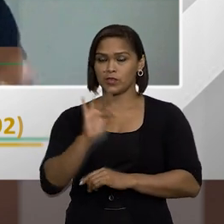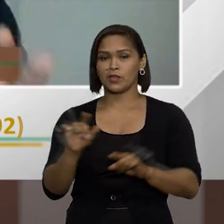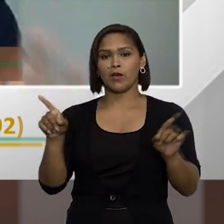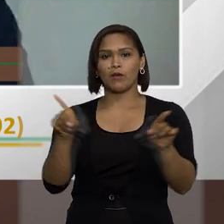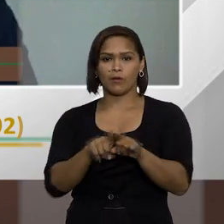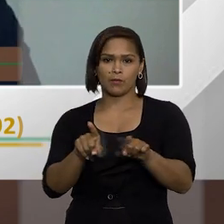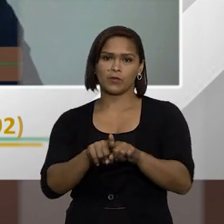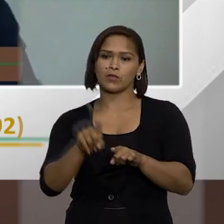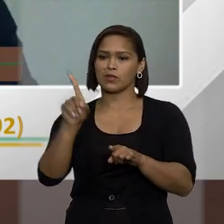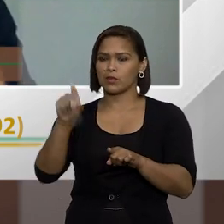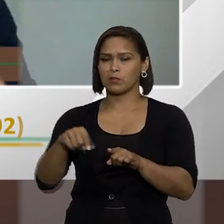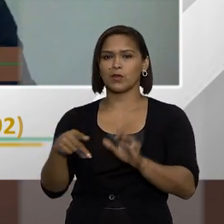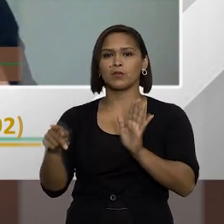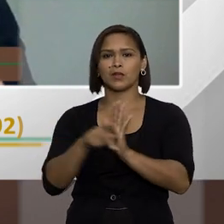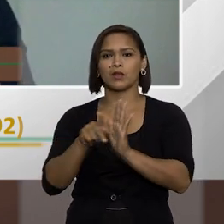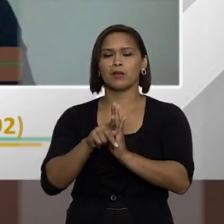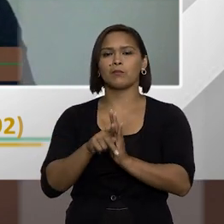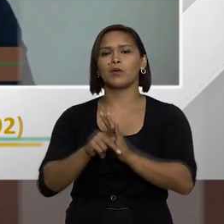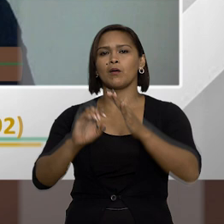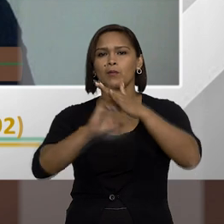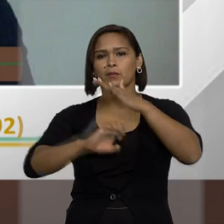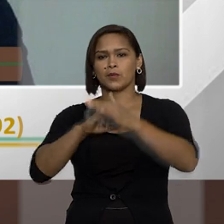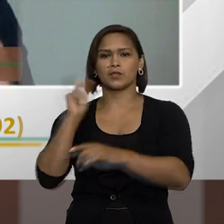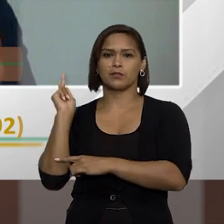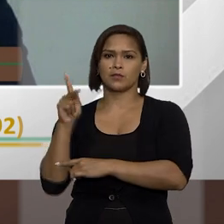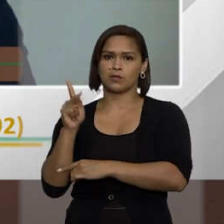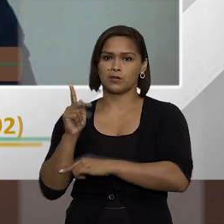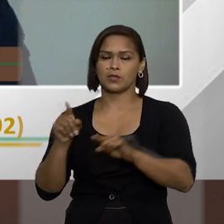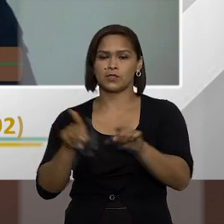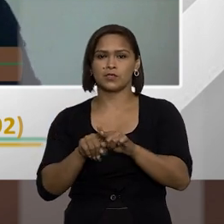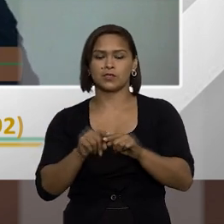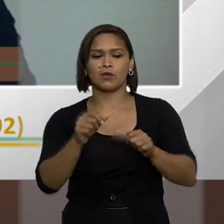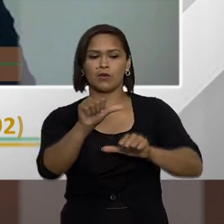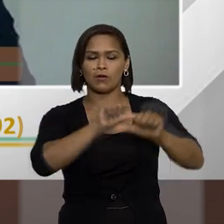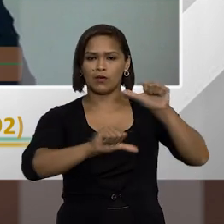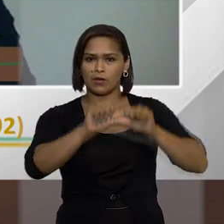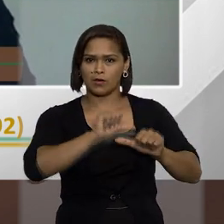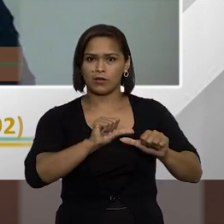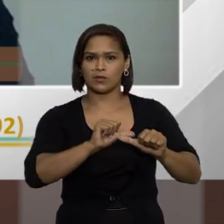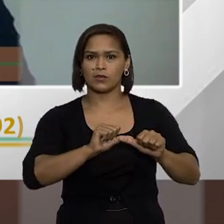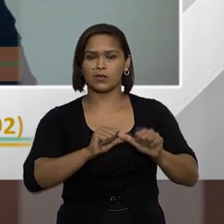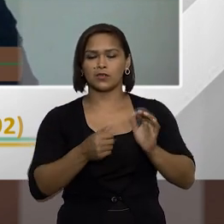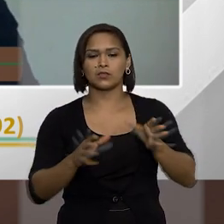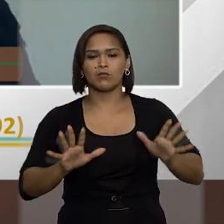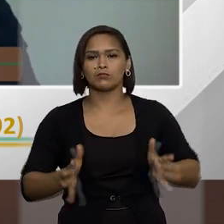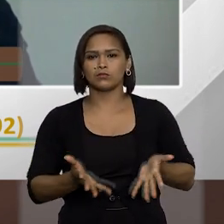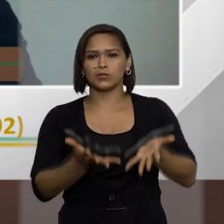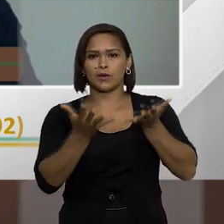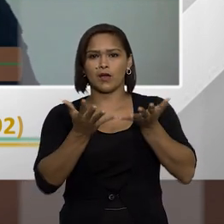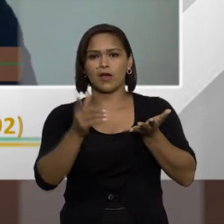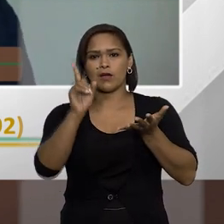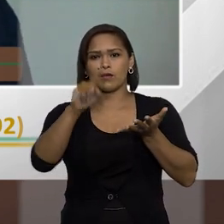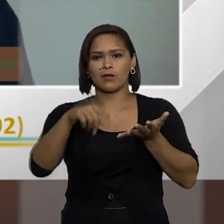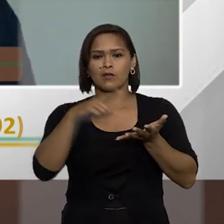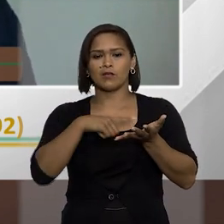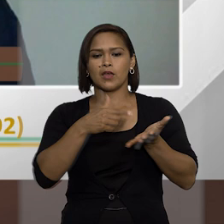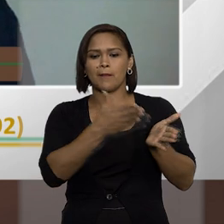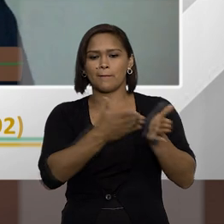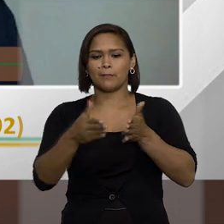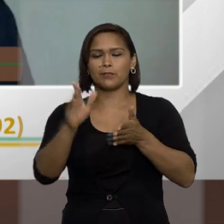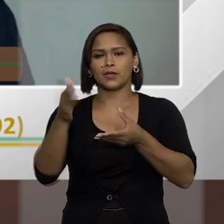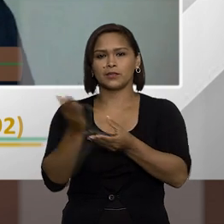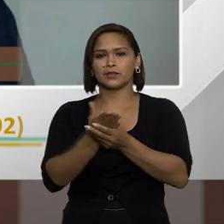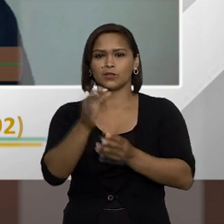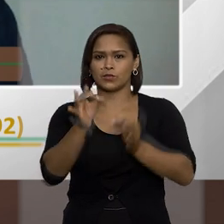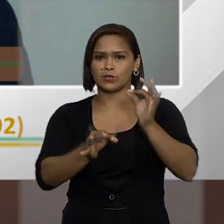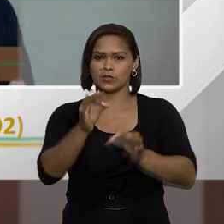como também pela própria Petrobras com a alteração que se promove passaria